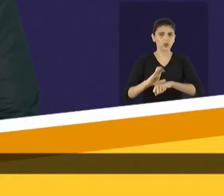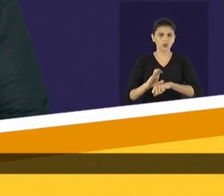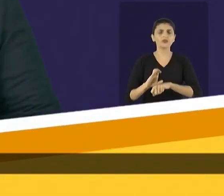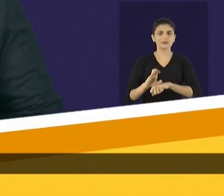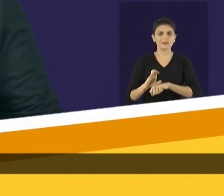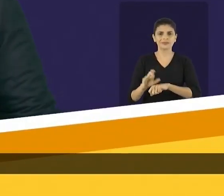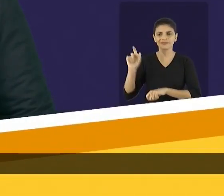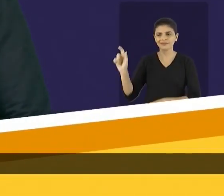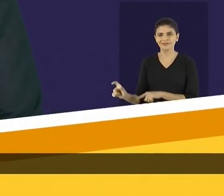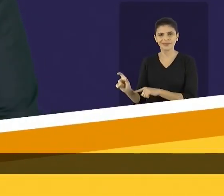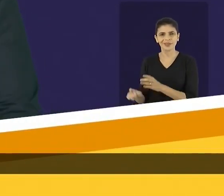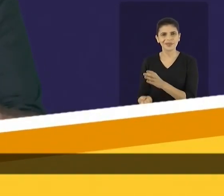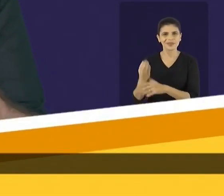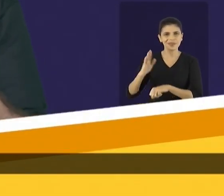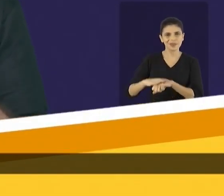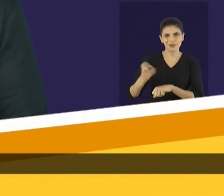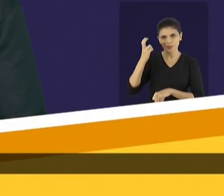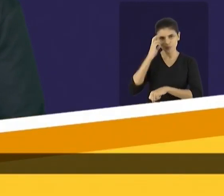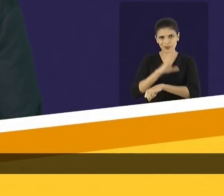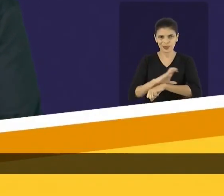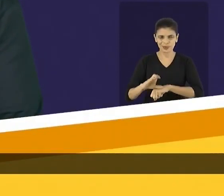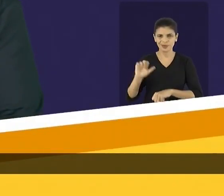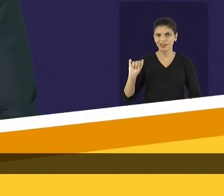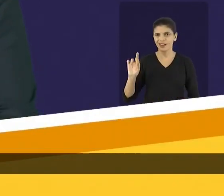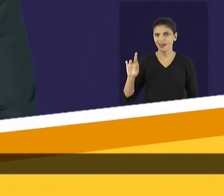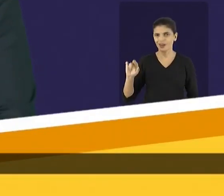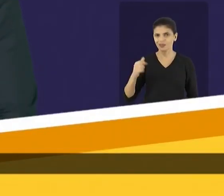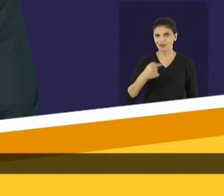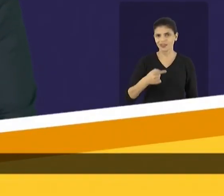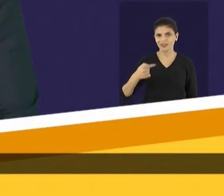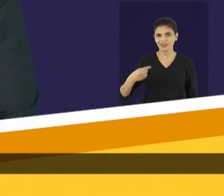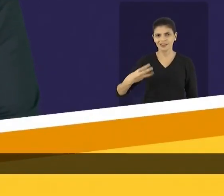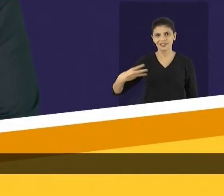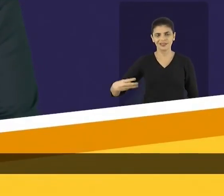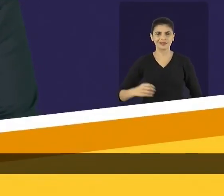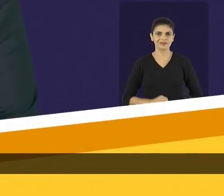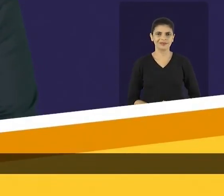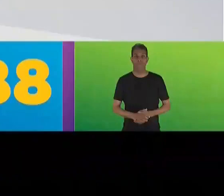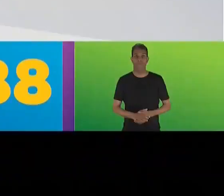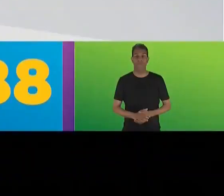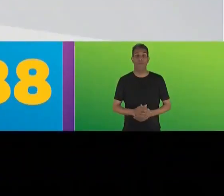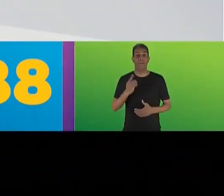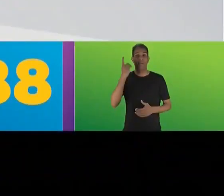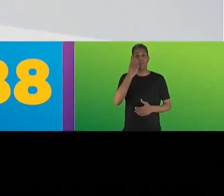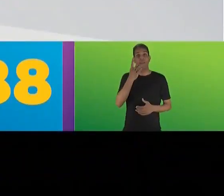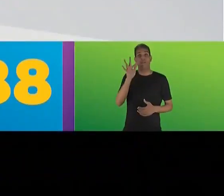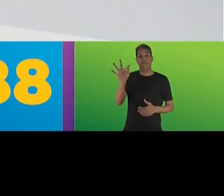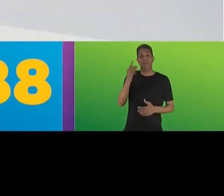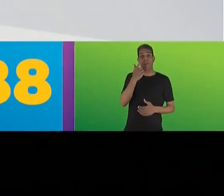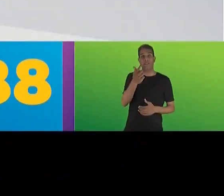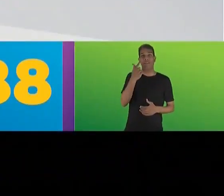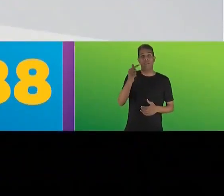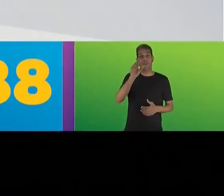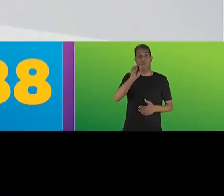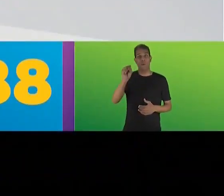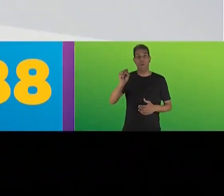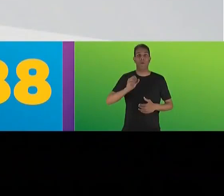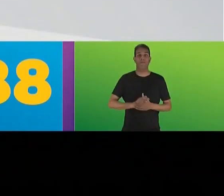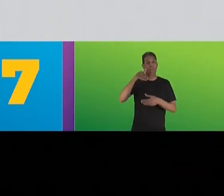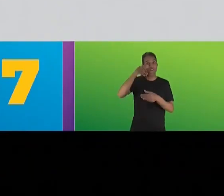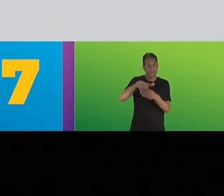cultura de todo o Estado. Por uma cultura para todos, Auro Ribeiro, 7733. Deputado Federal, Cristiano Almeida,